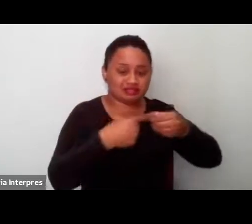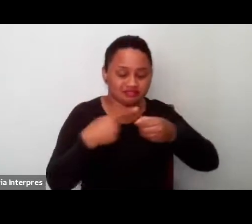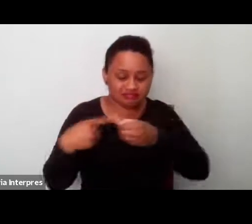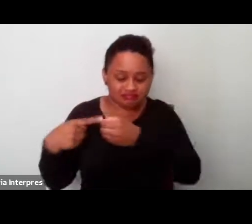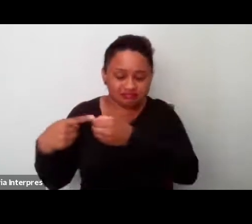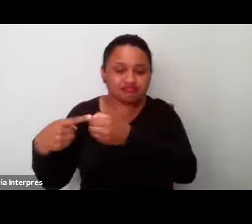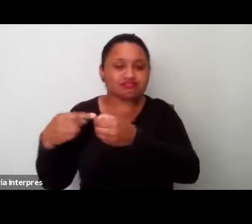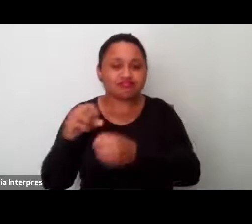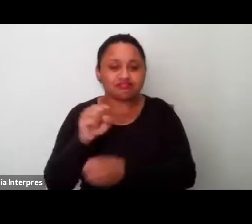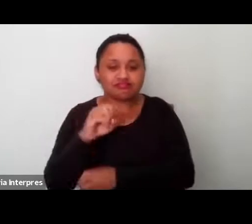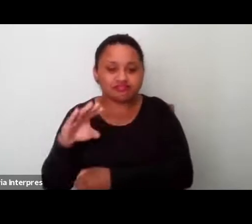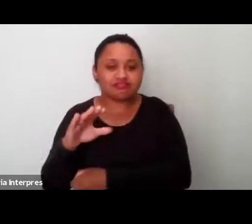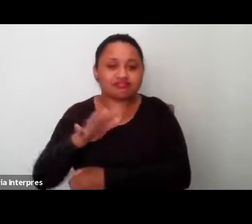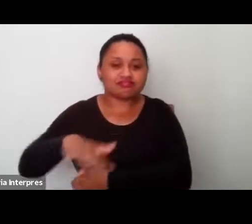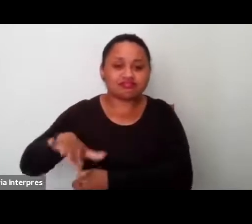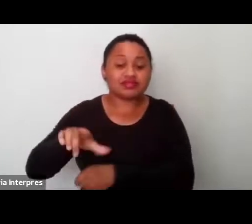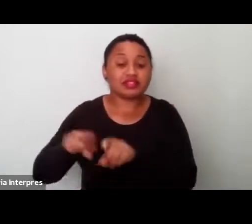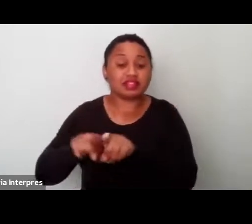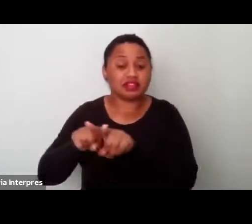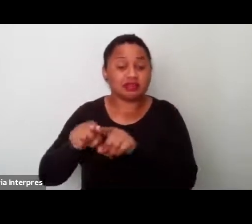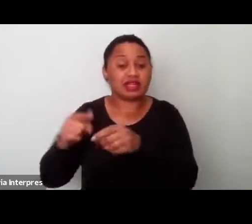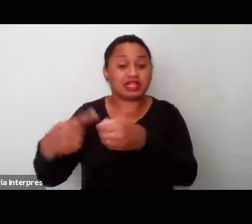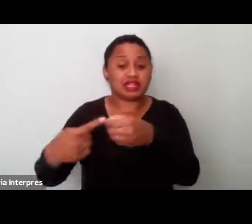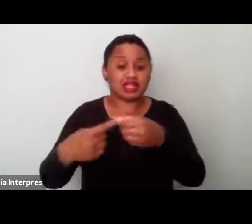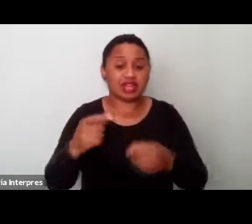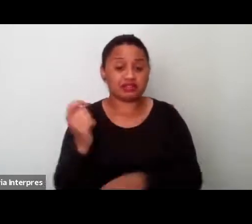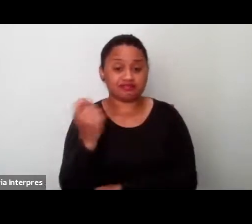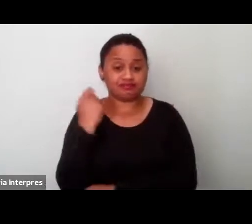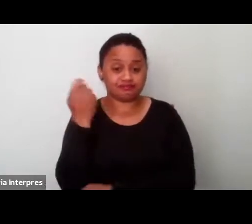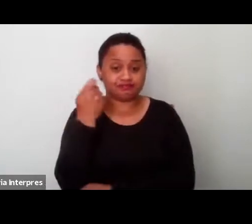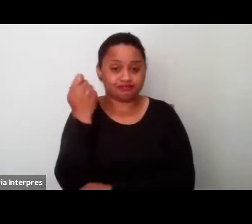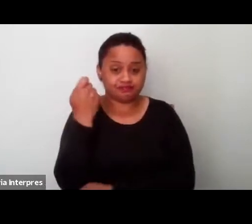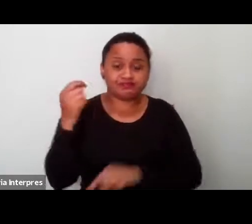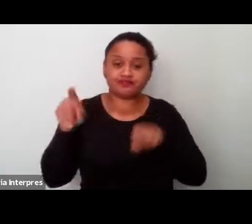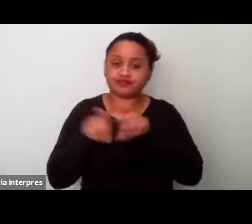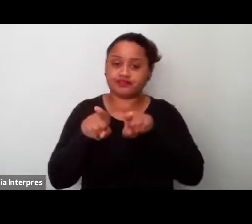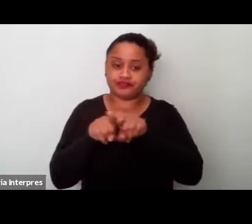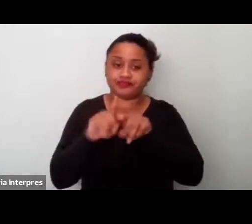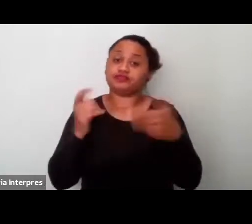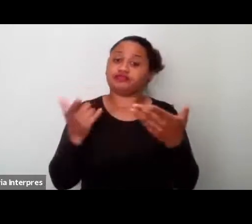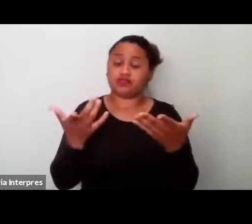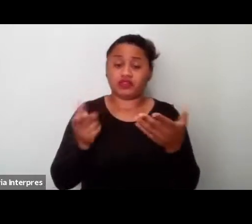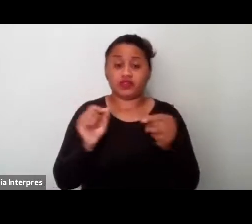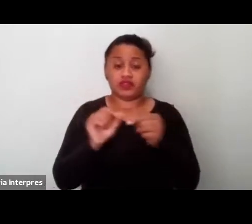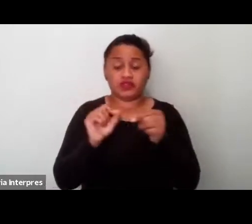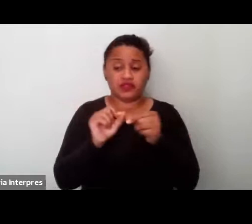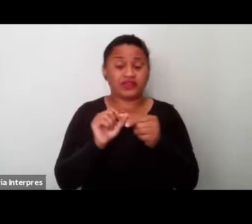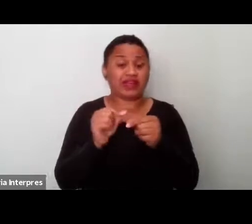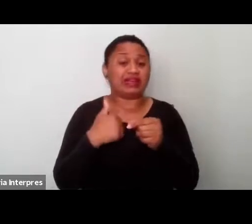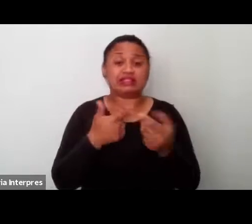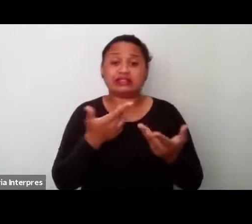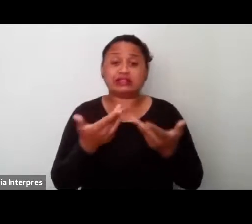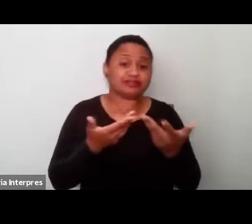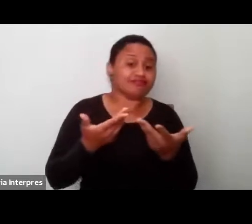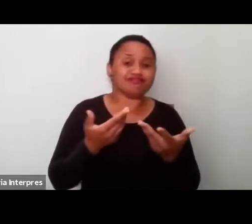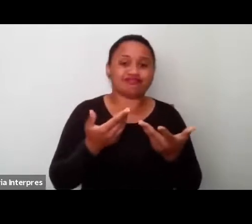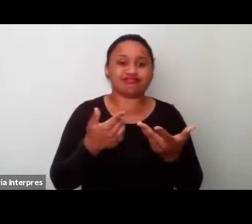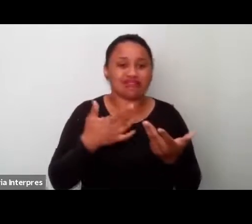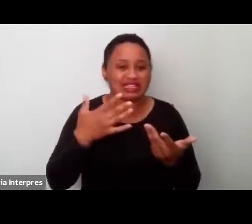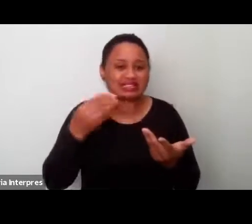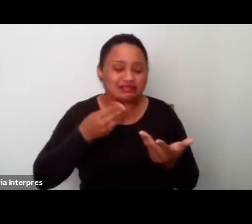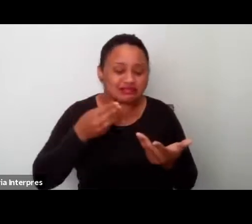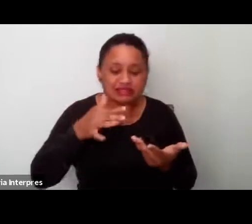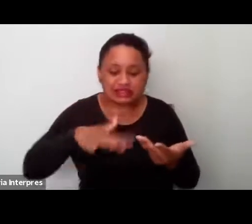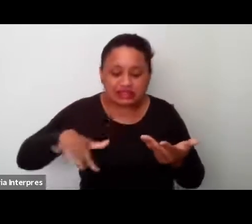ali do Rio Grande do Sul, né, e isso tem provocado uma maior vulnerabilidade social. Todavia,